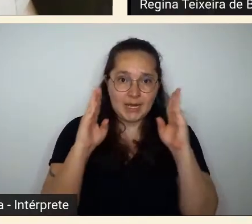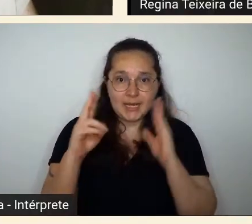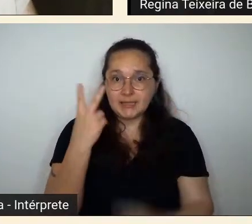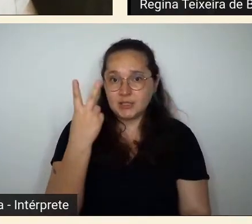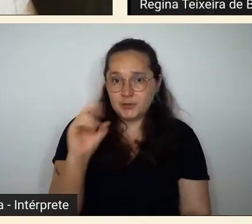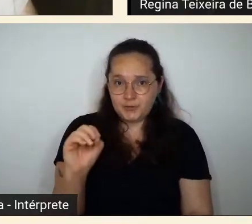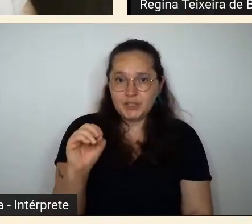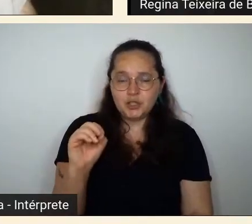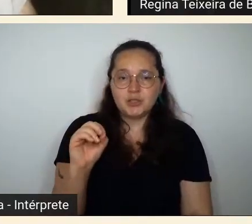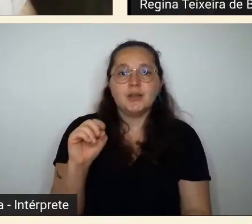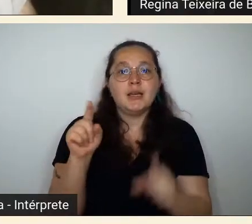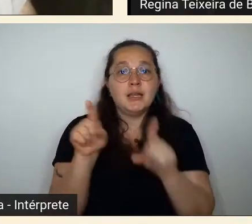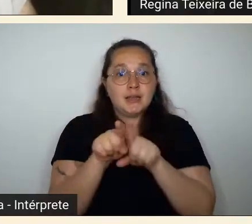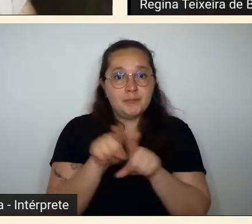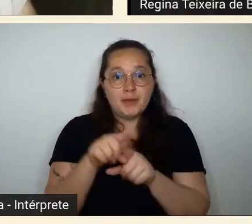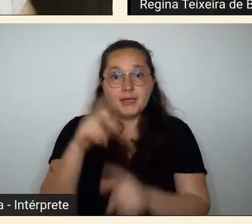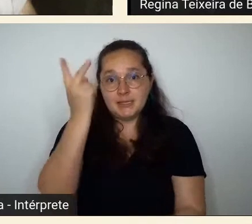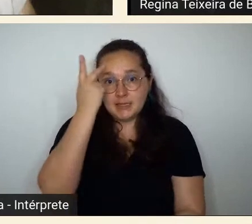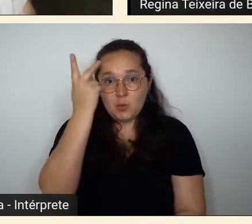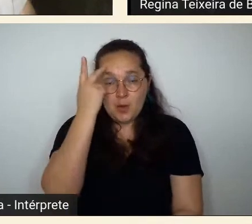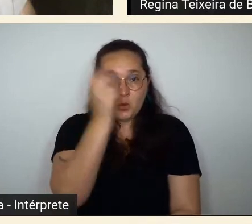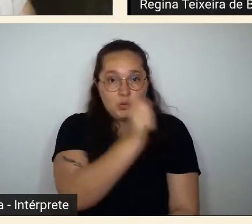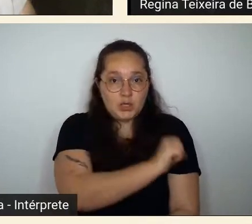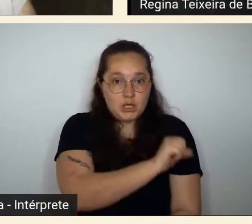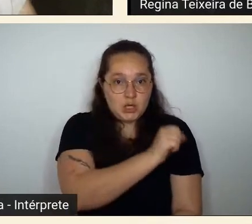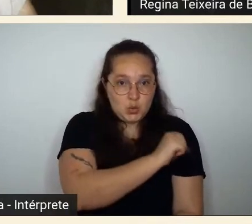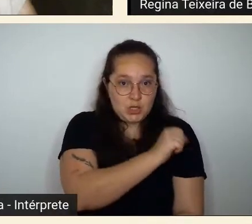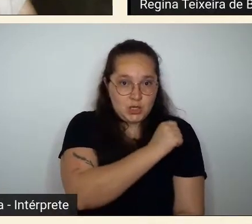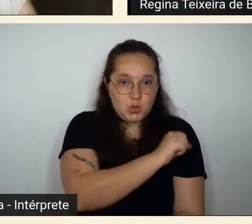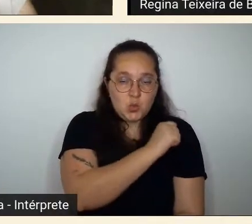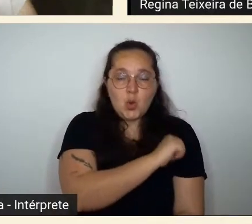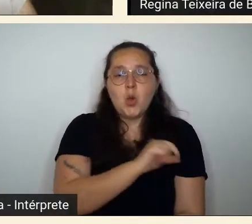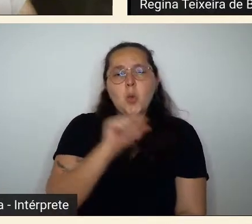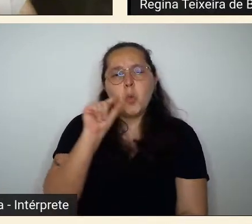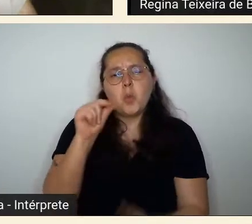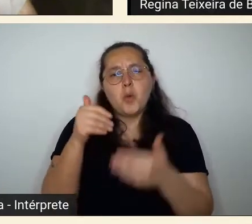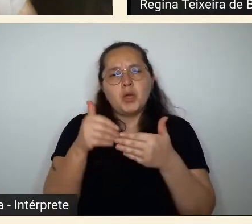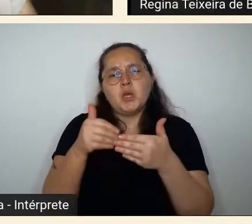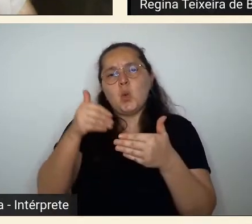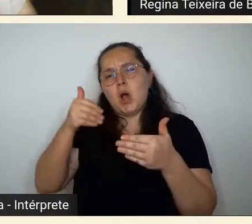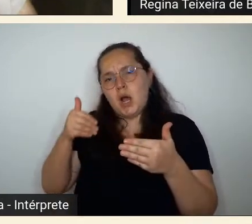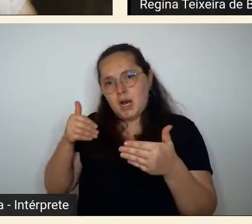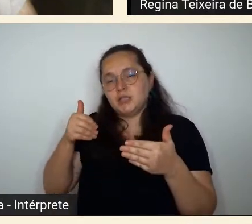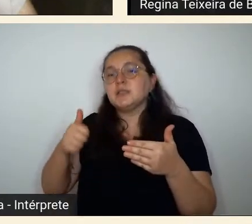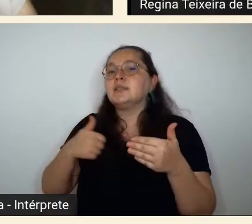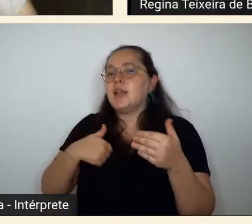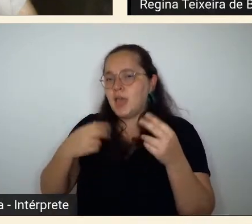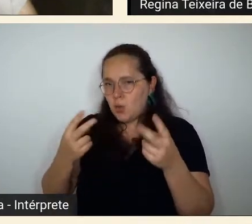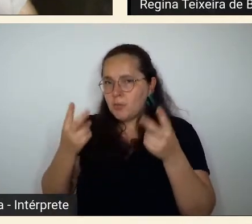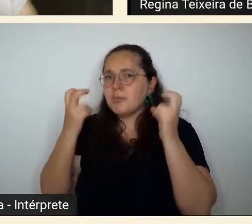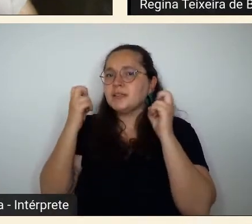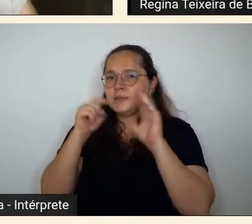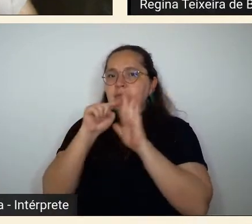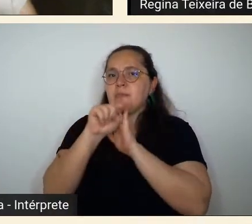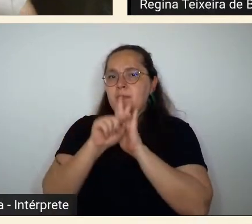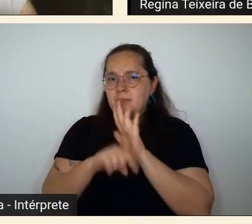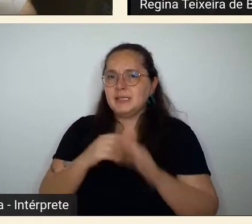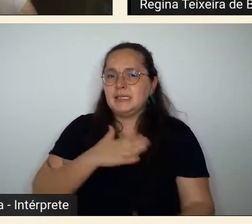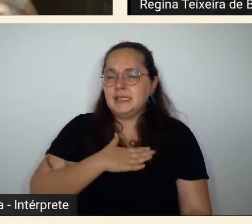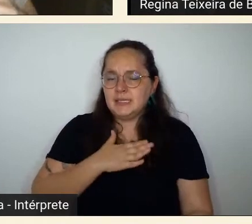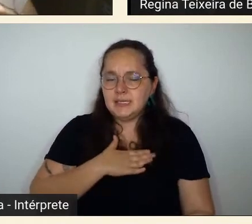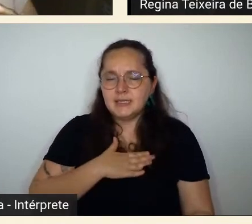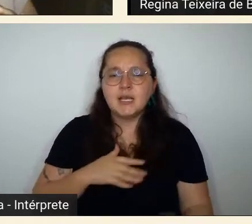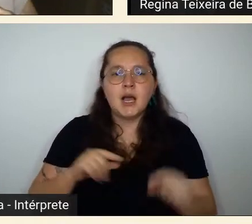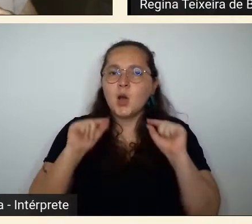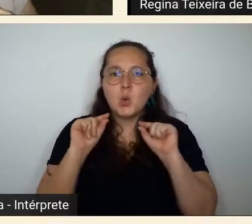Paulo ou antes da década de 10 a 20 que eu percebi bem claramente quando eu fiz as pesquisas é que era a